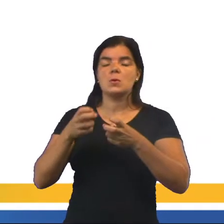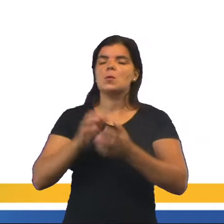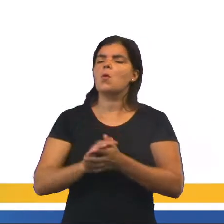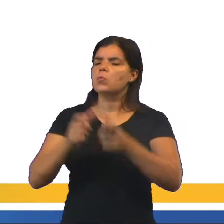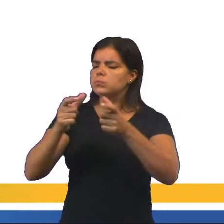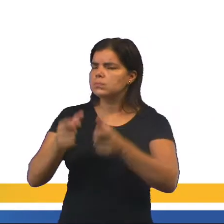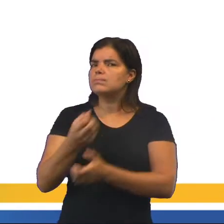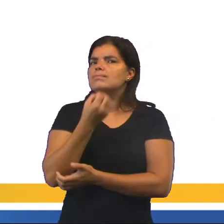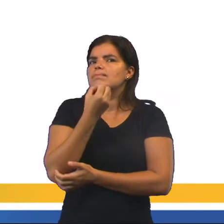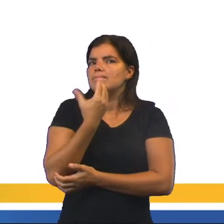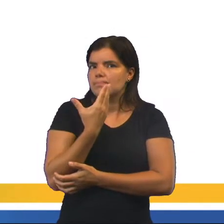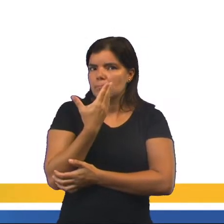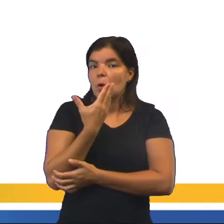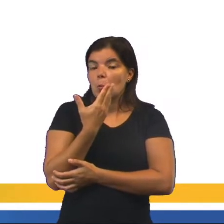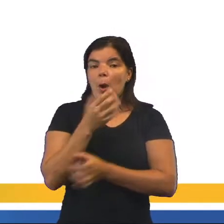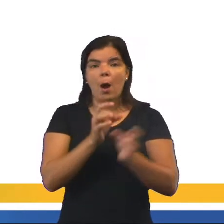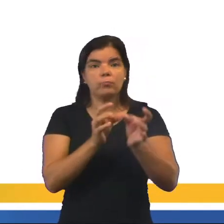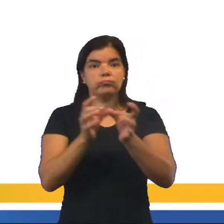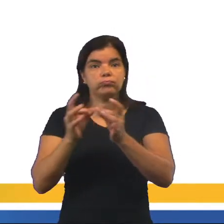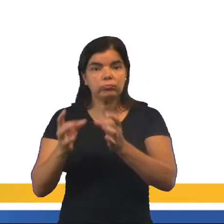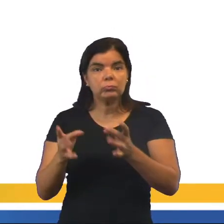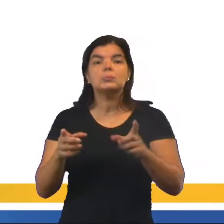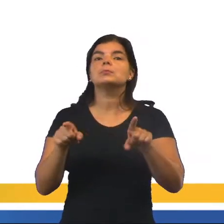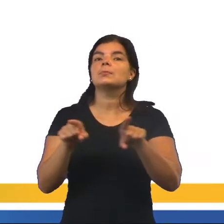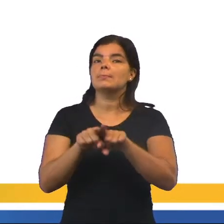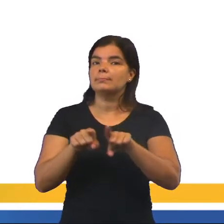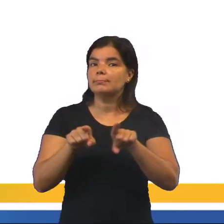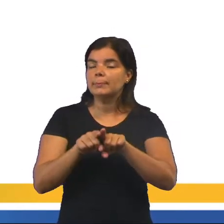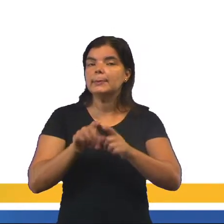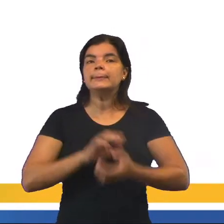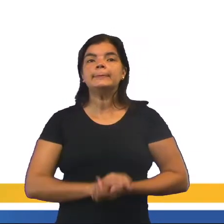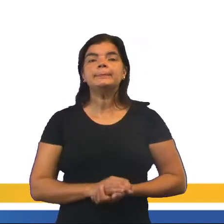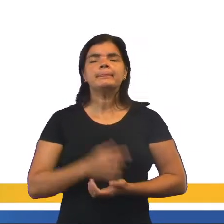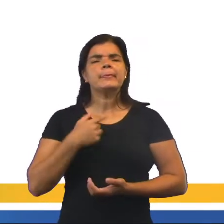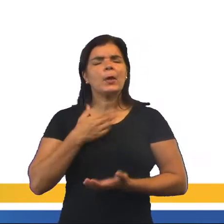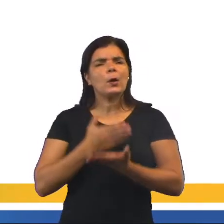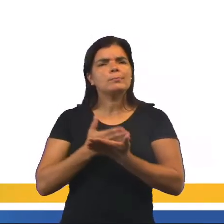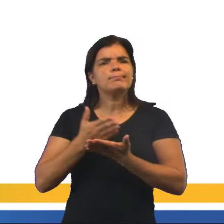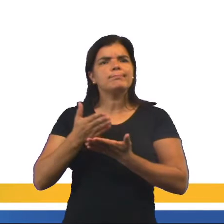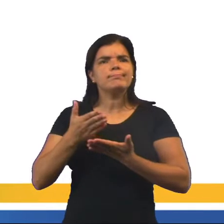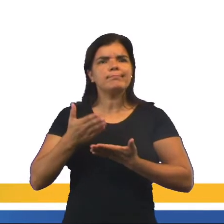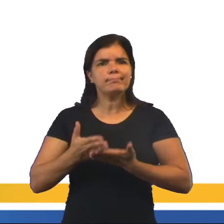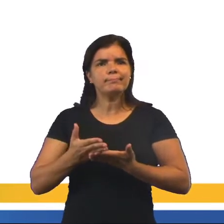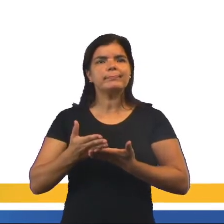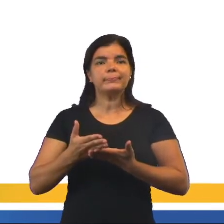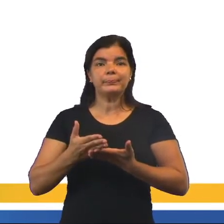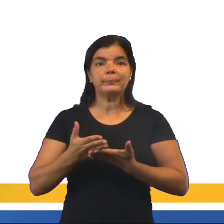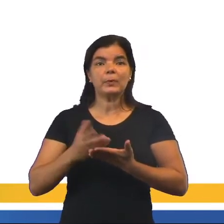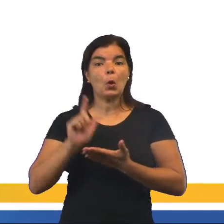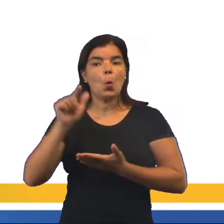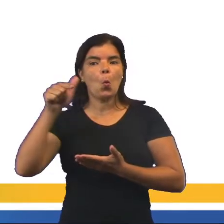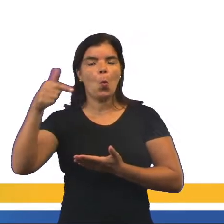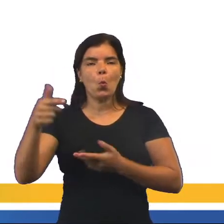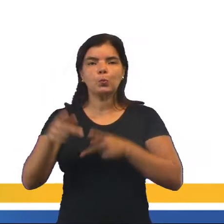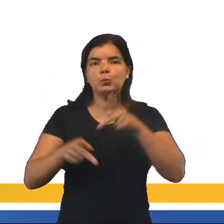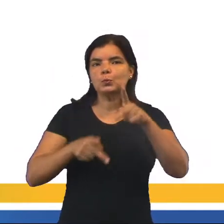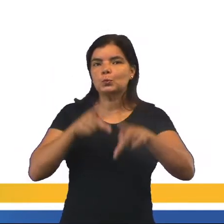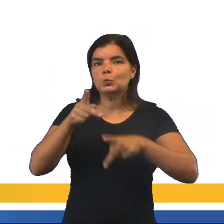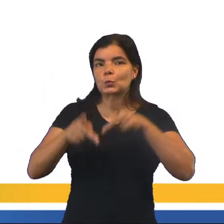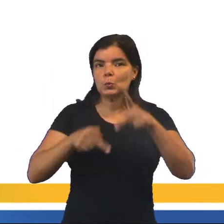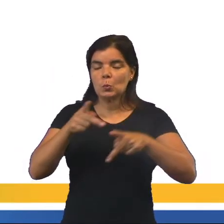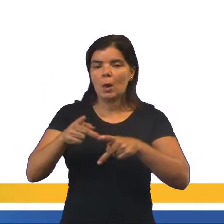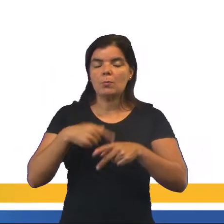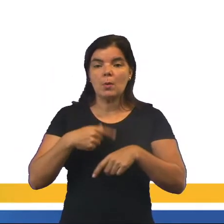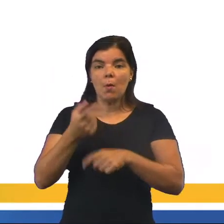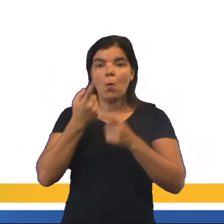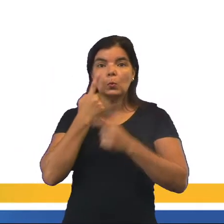boa localização para a questão do mercado, do comércio e é aí que começam os outros povos a